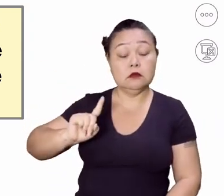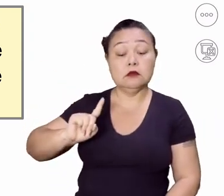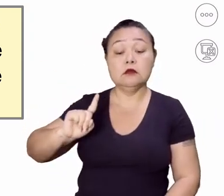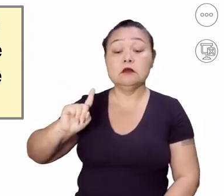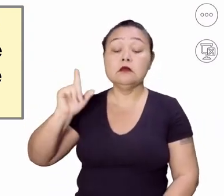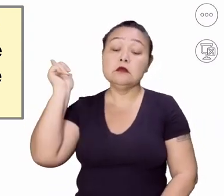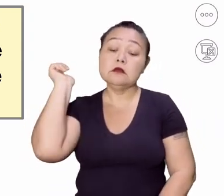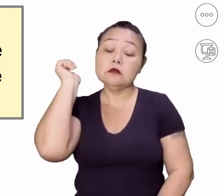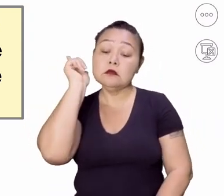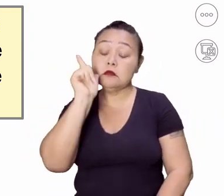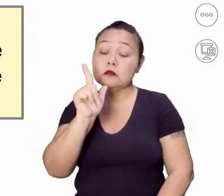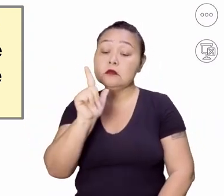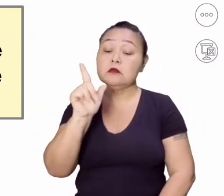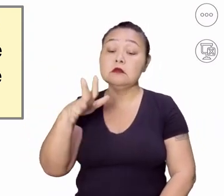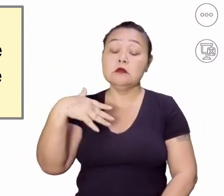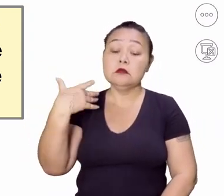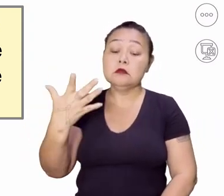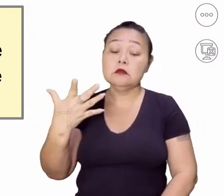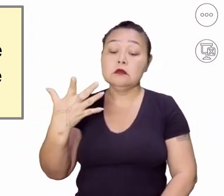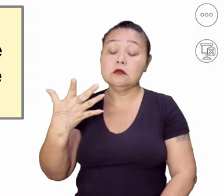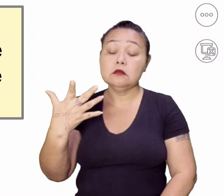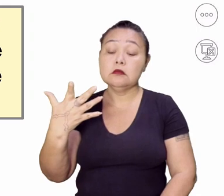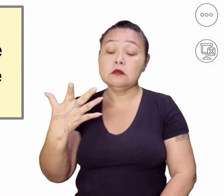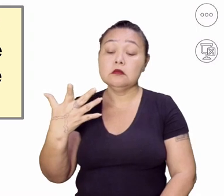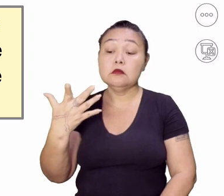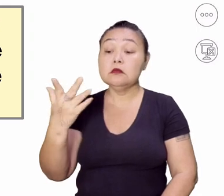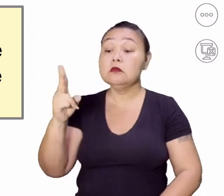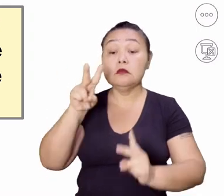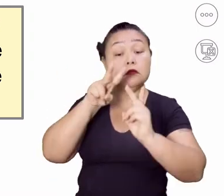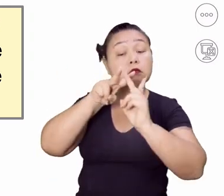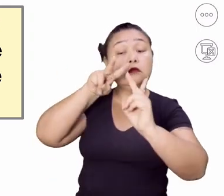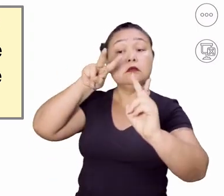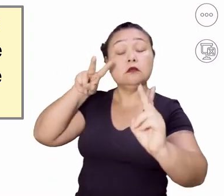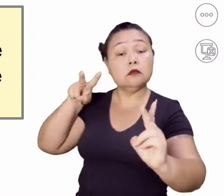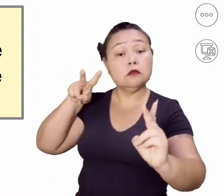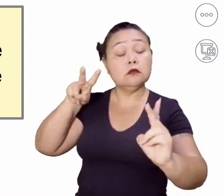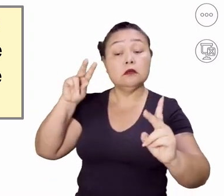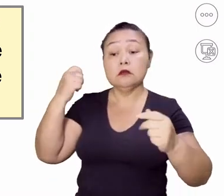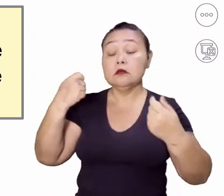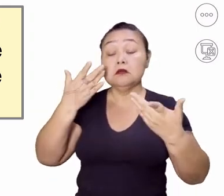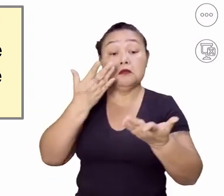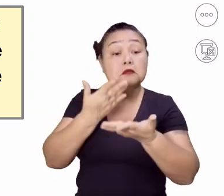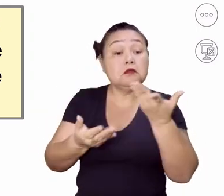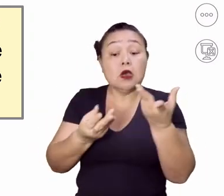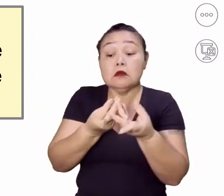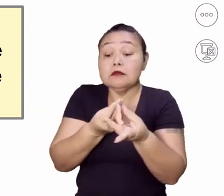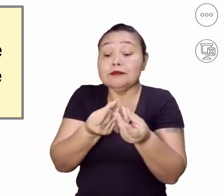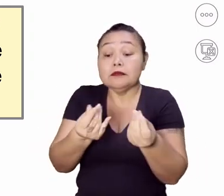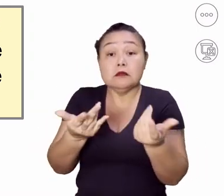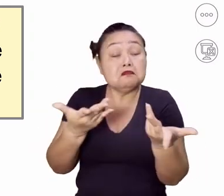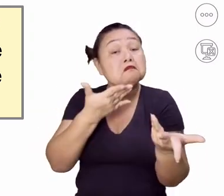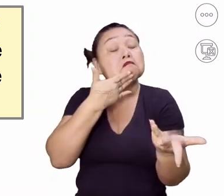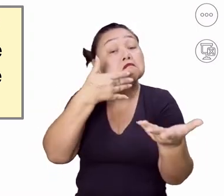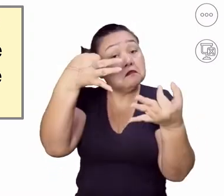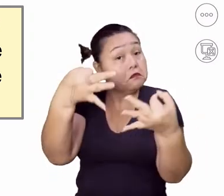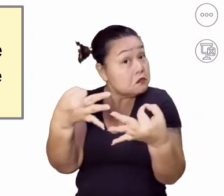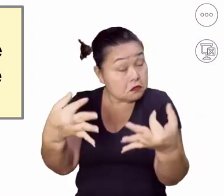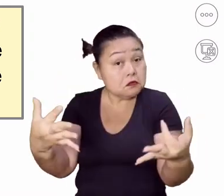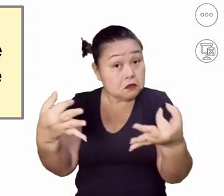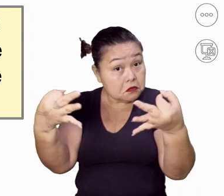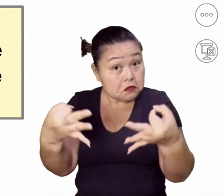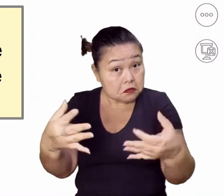Você consegue fazer isso de maneira virtual e não perde a qualidade. Não perde a qualidade.